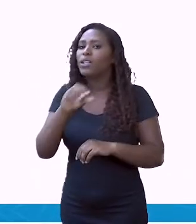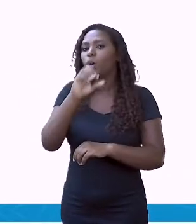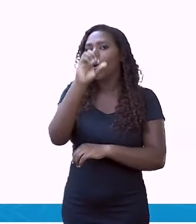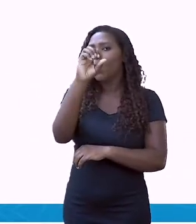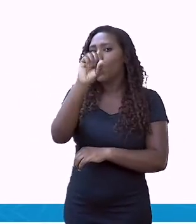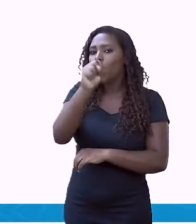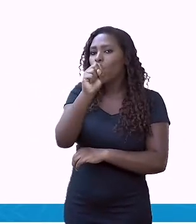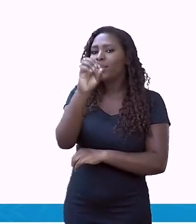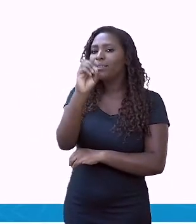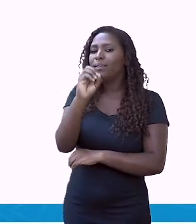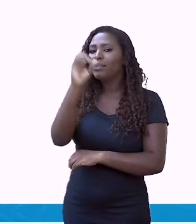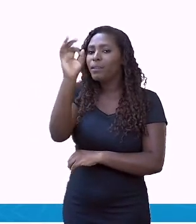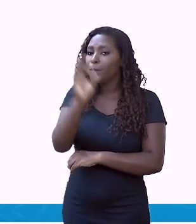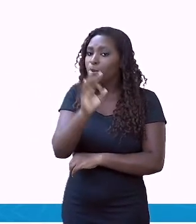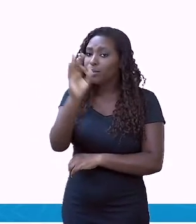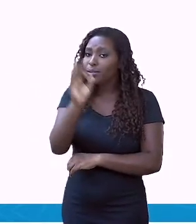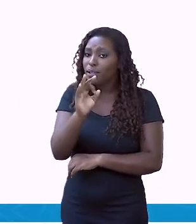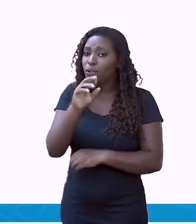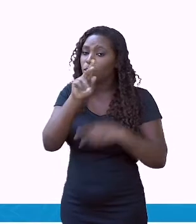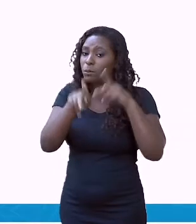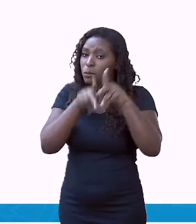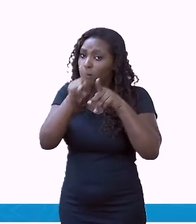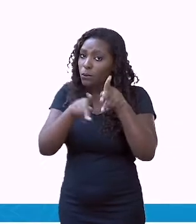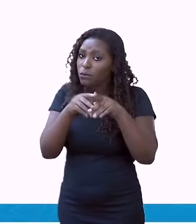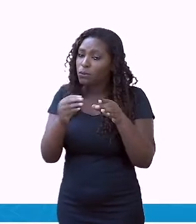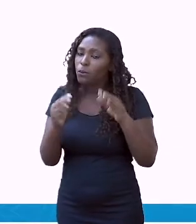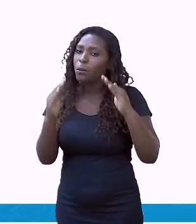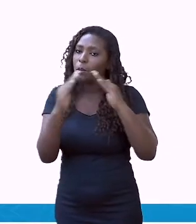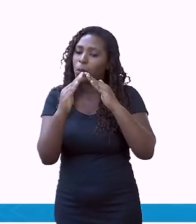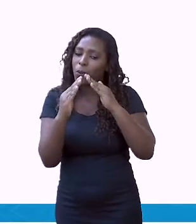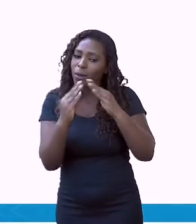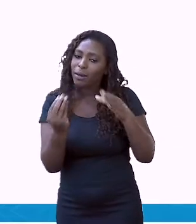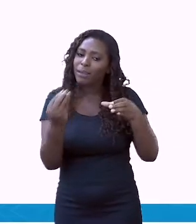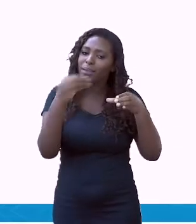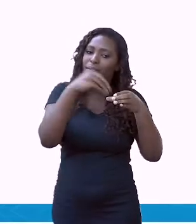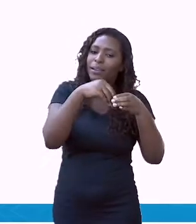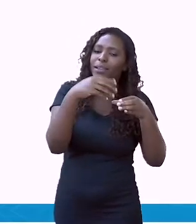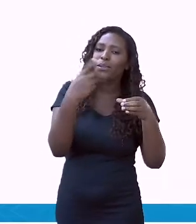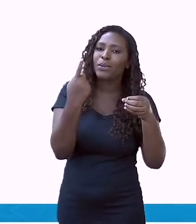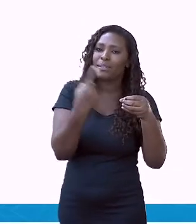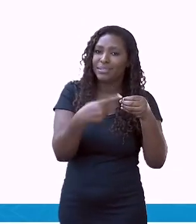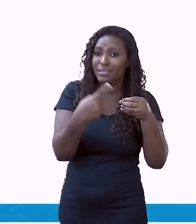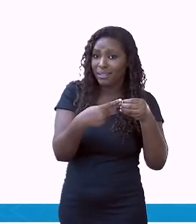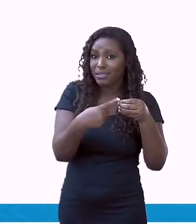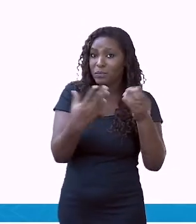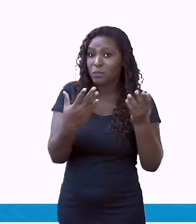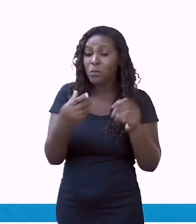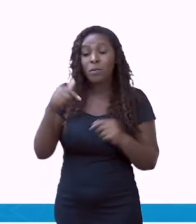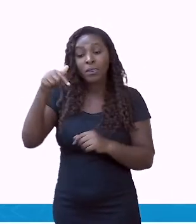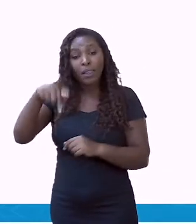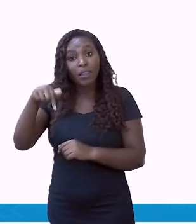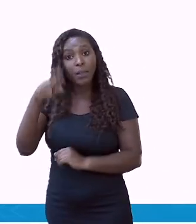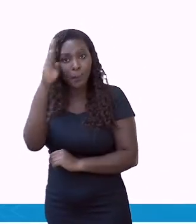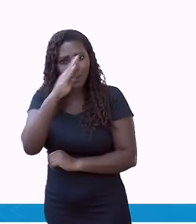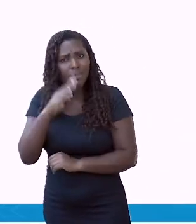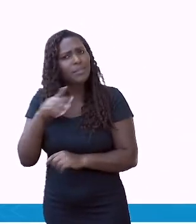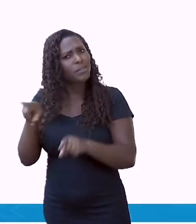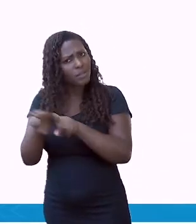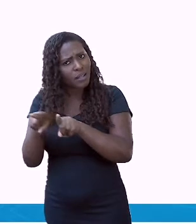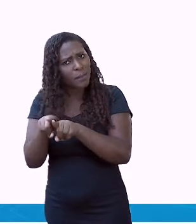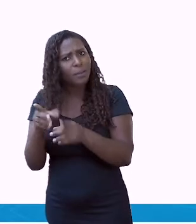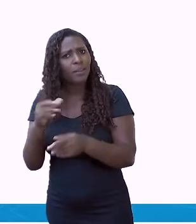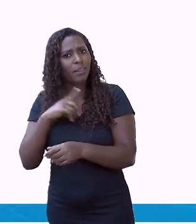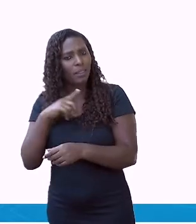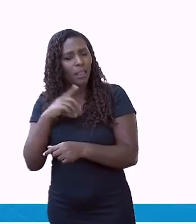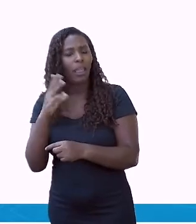Nós temos uma grande agricultura, uma pecuária muito desenvolvida também no Brasil. mas gasta-se